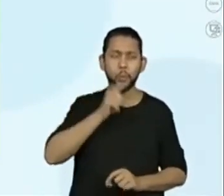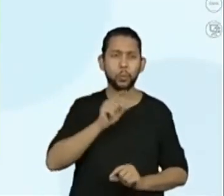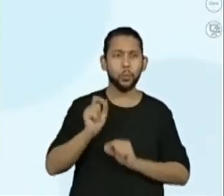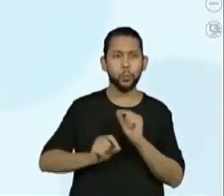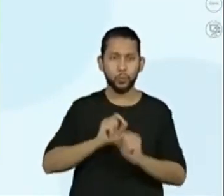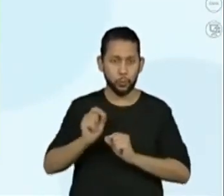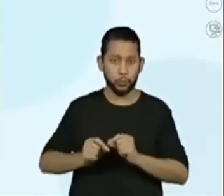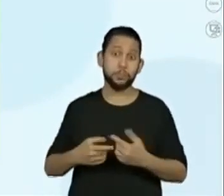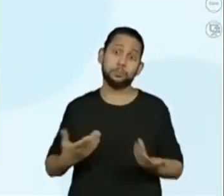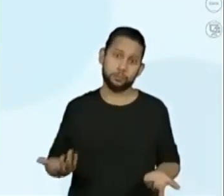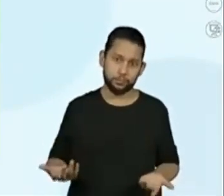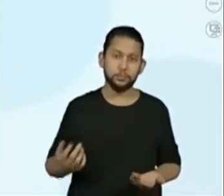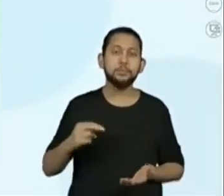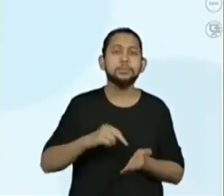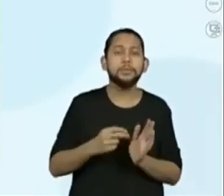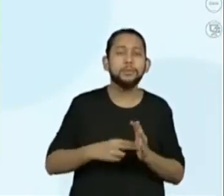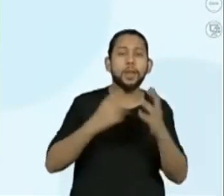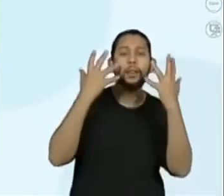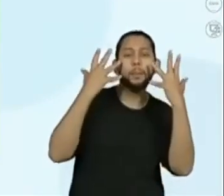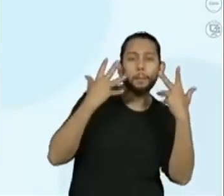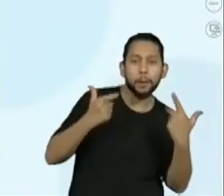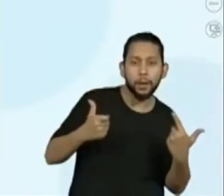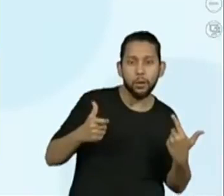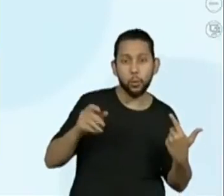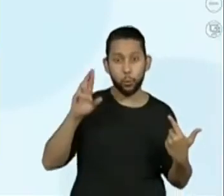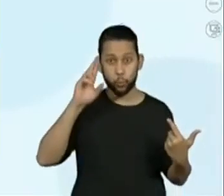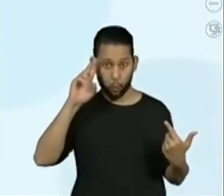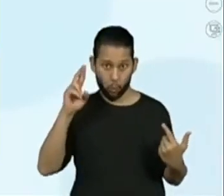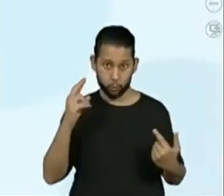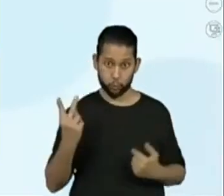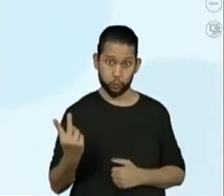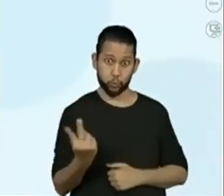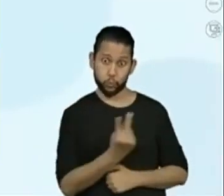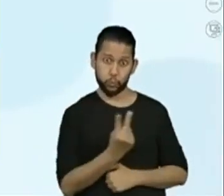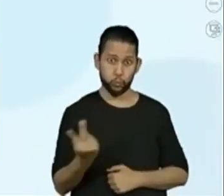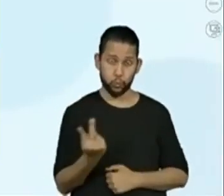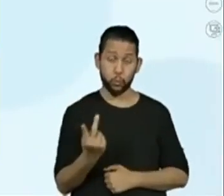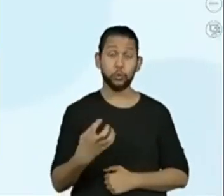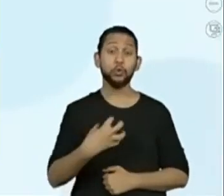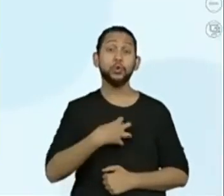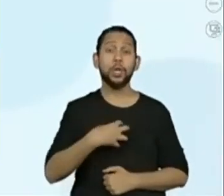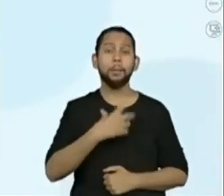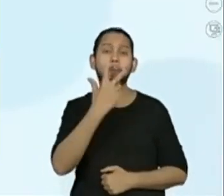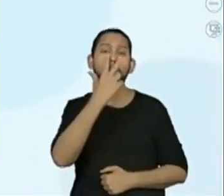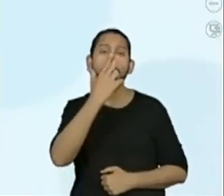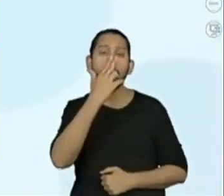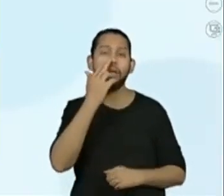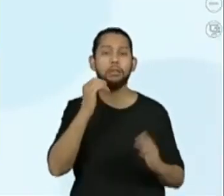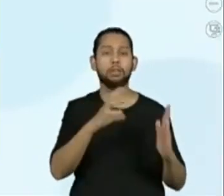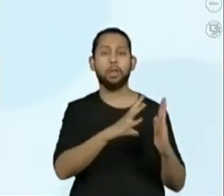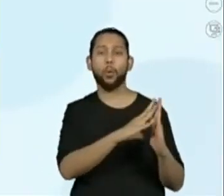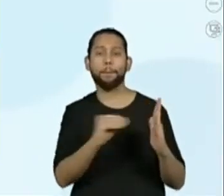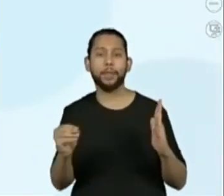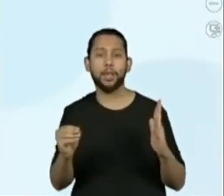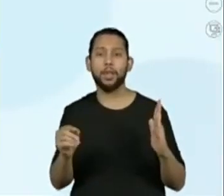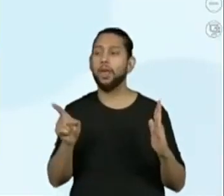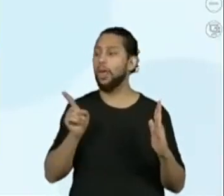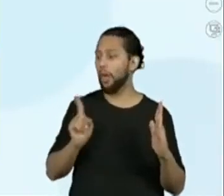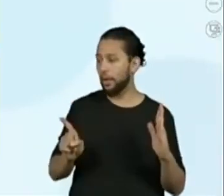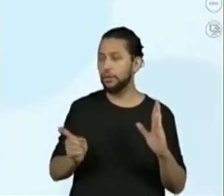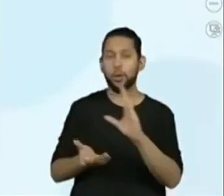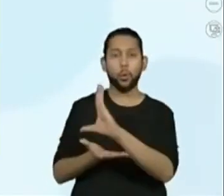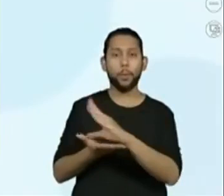relação dos donos com os pets e deixam, a relação dos donos com os pets, deixam os dois